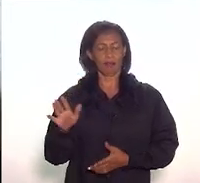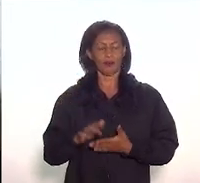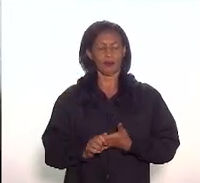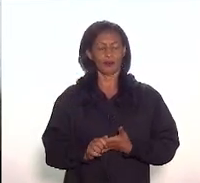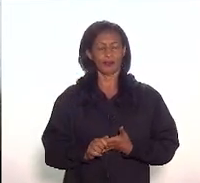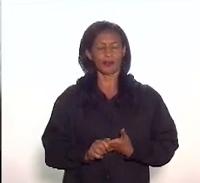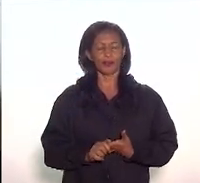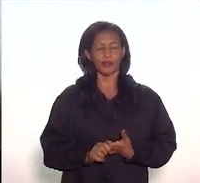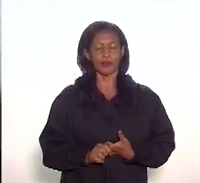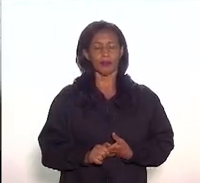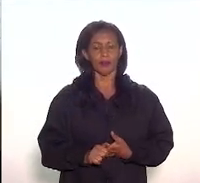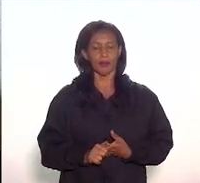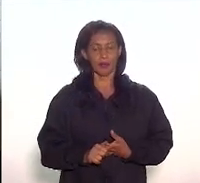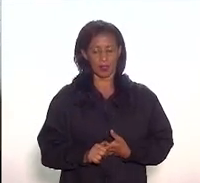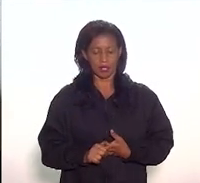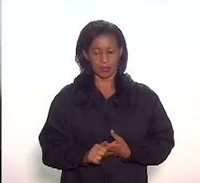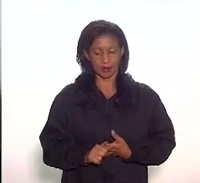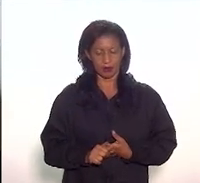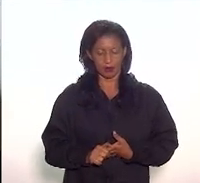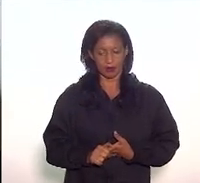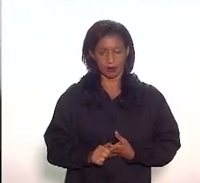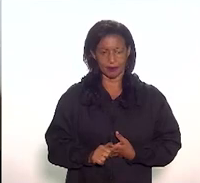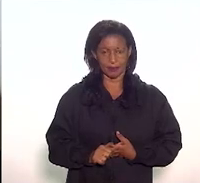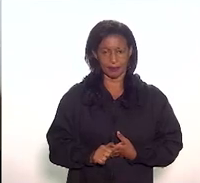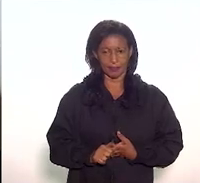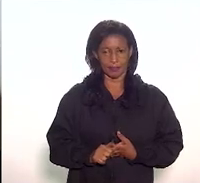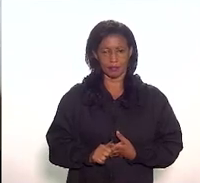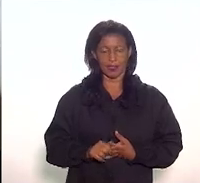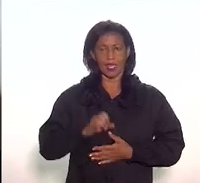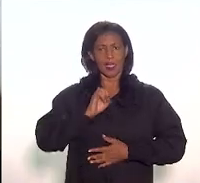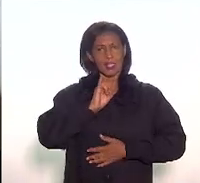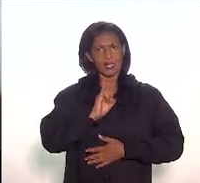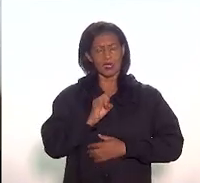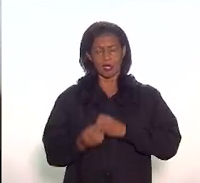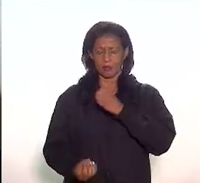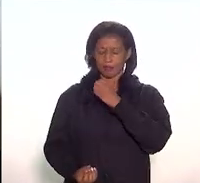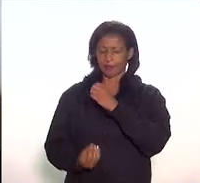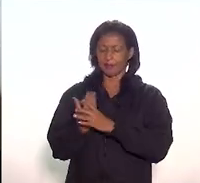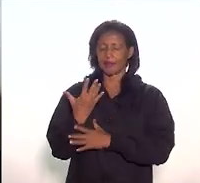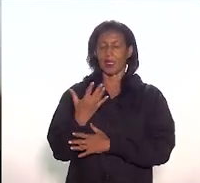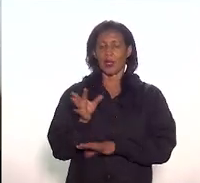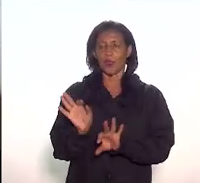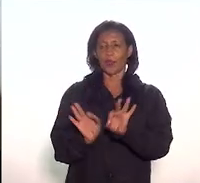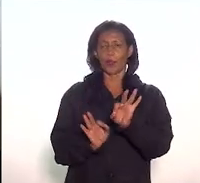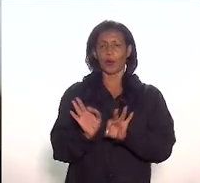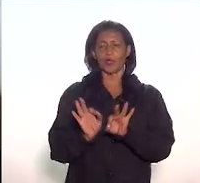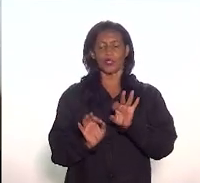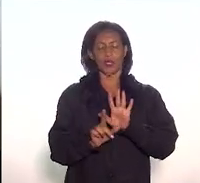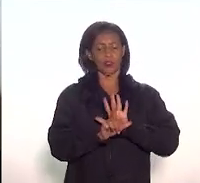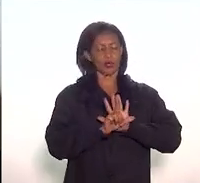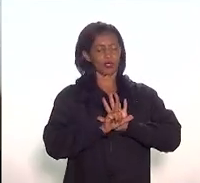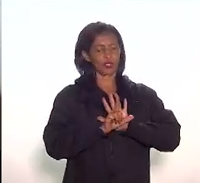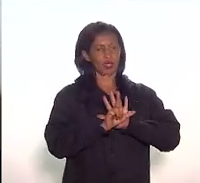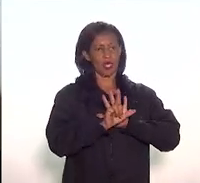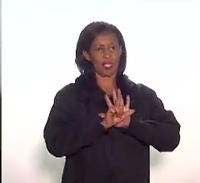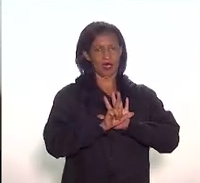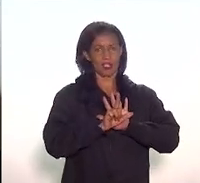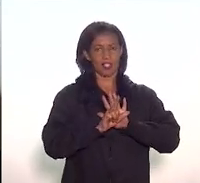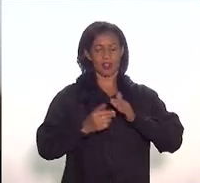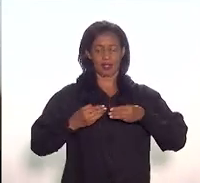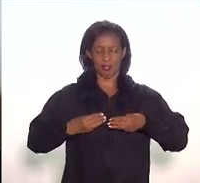que se houvesse um projeto de lei sobre o Museu